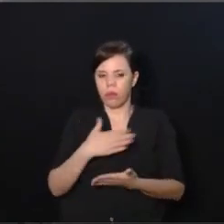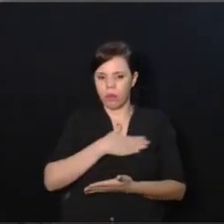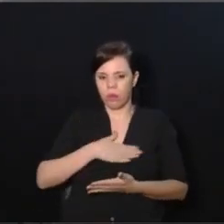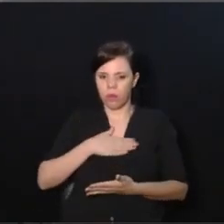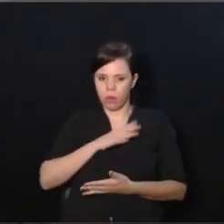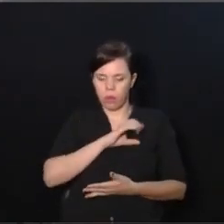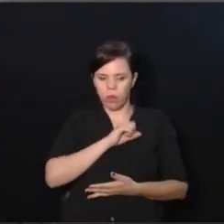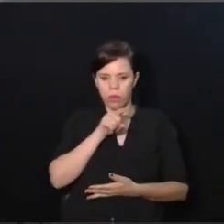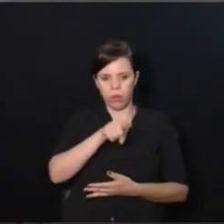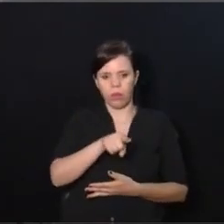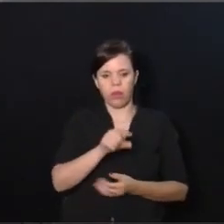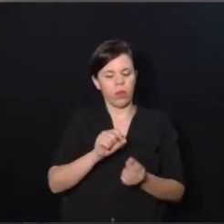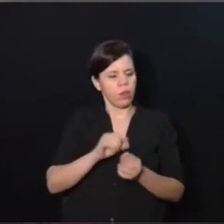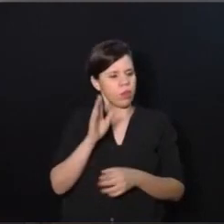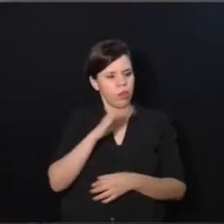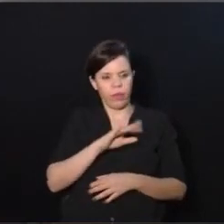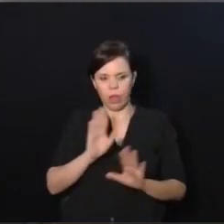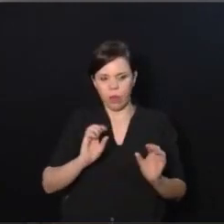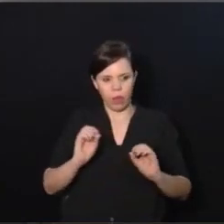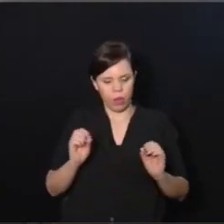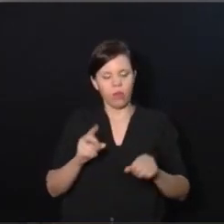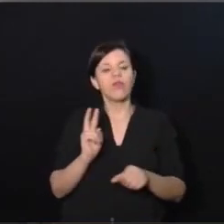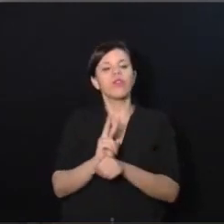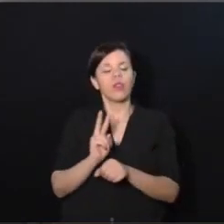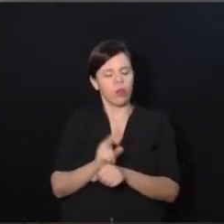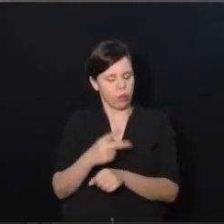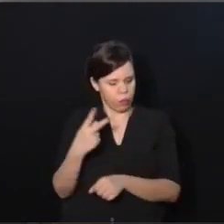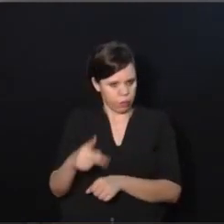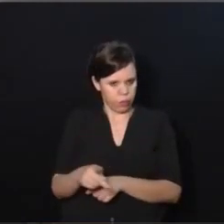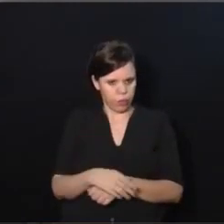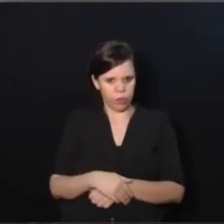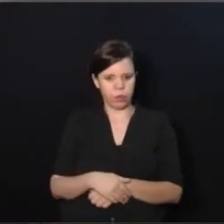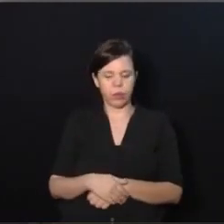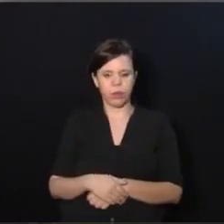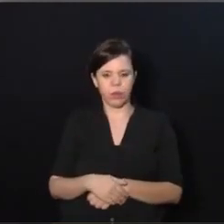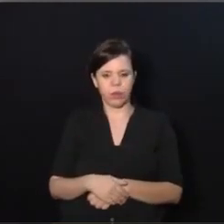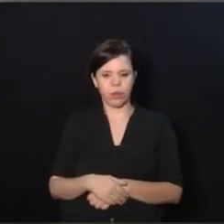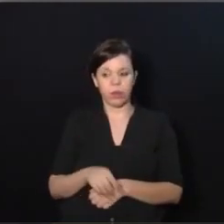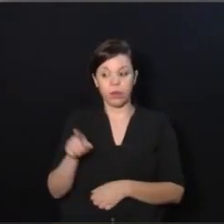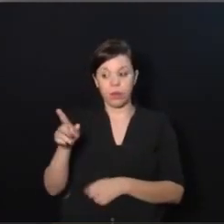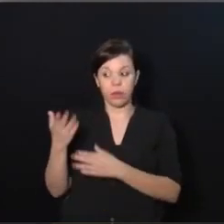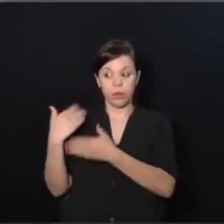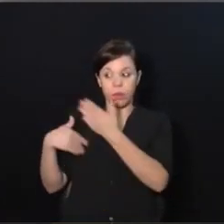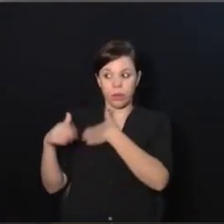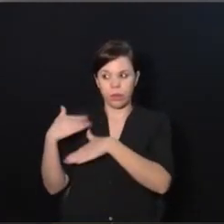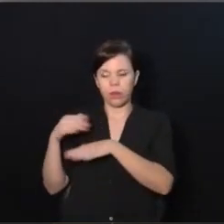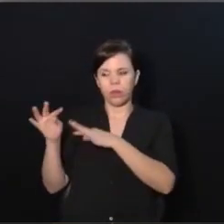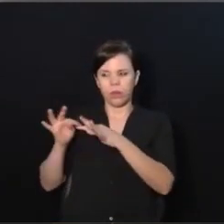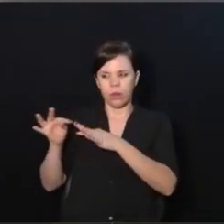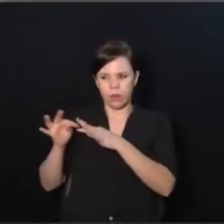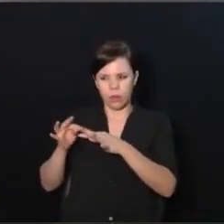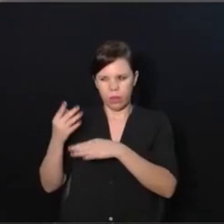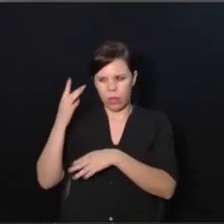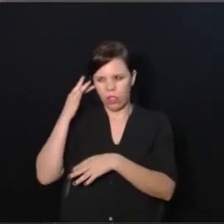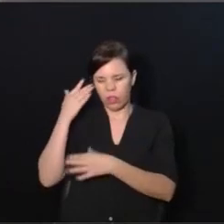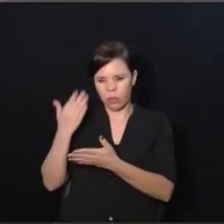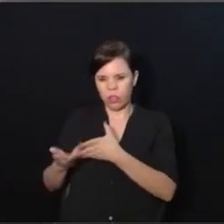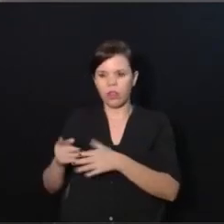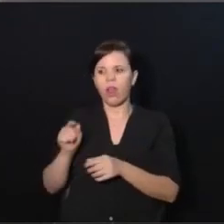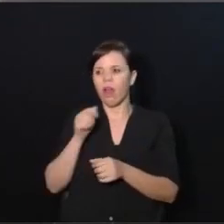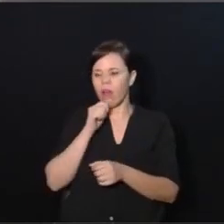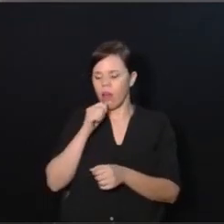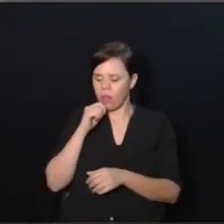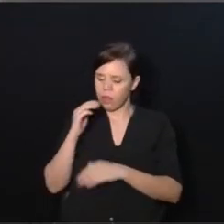a pouco ele vai ver que você não faz mal, que você cuida dele, e aqueles atendimentos que você achava que era perdido, na verdade, era um